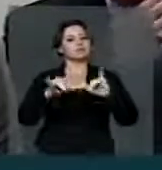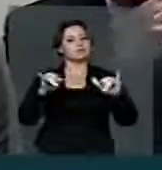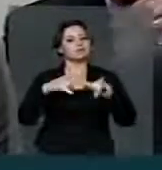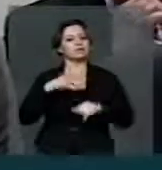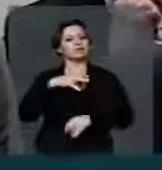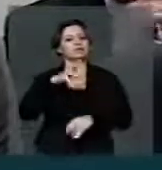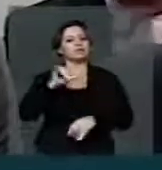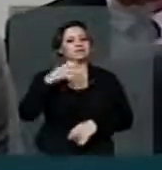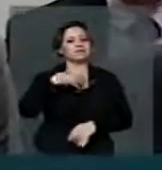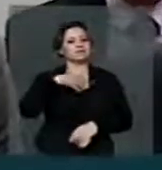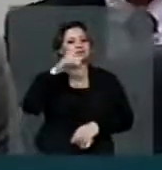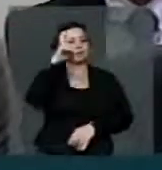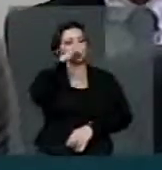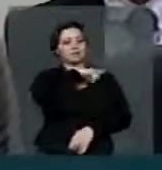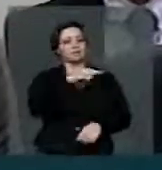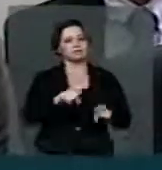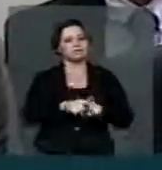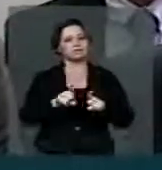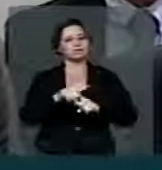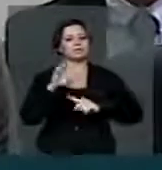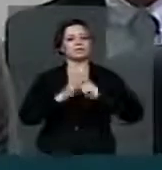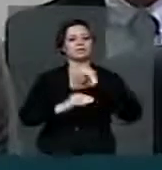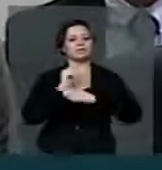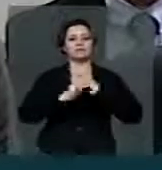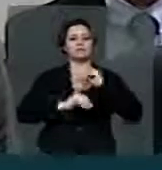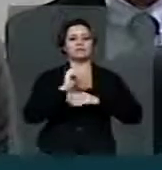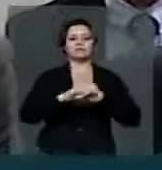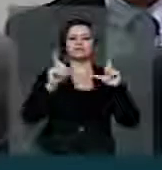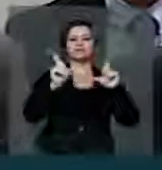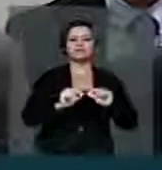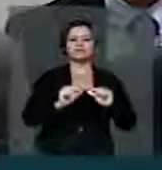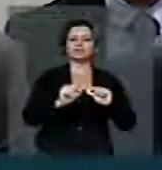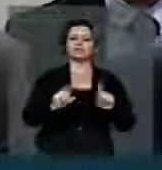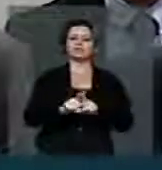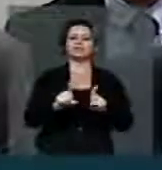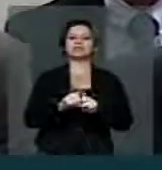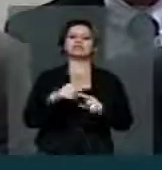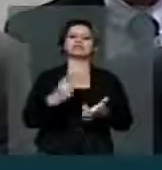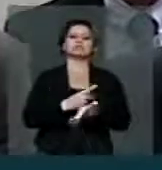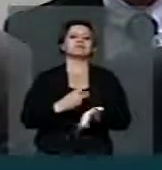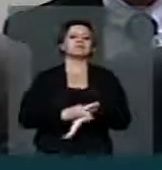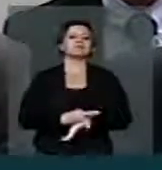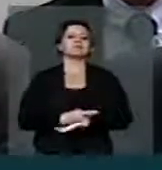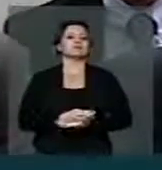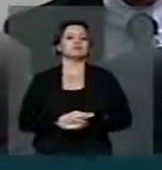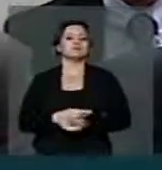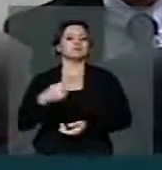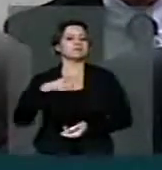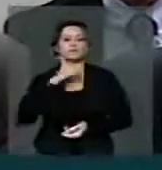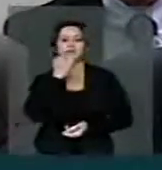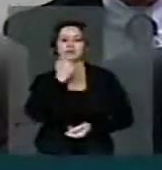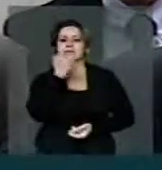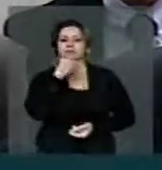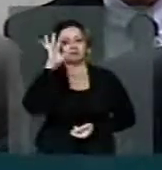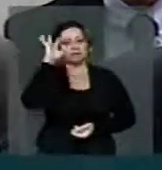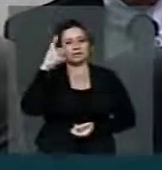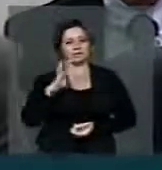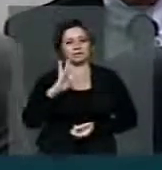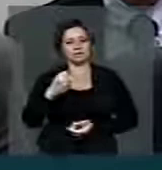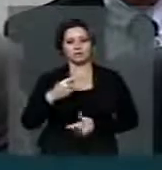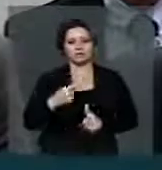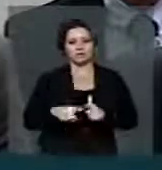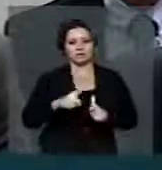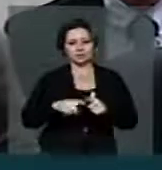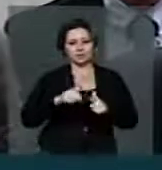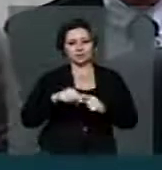dificulta. Ele torna certas práticas ilícitas. É isso que a gente quer fazer. Agora, não resolve todos os problemas. Aliás, se alguém